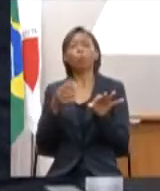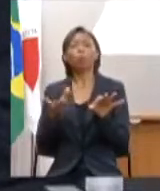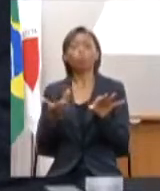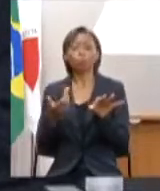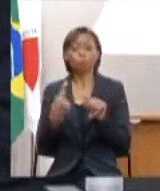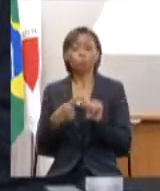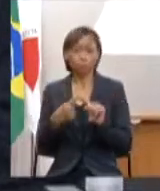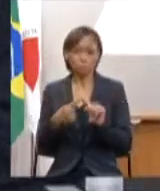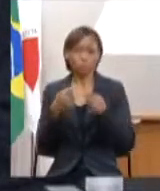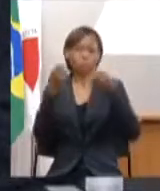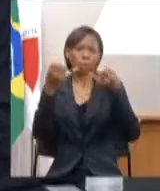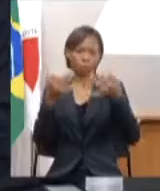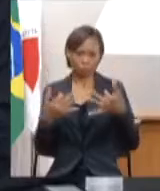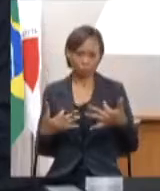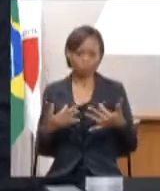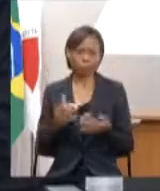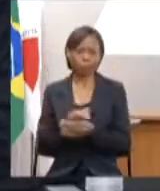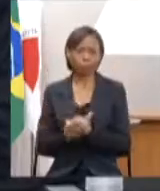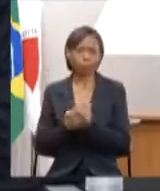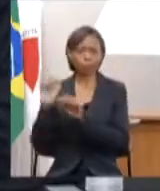Por favor, para o próximo.